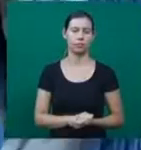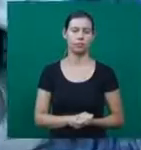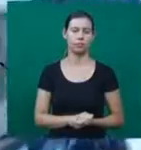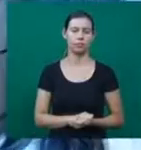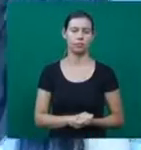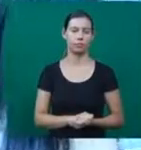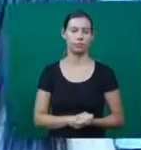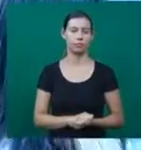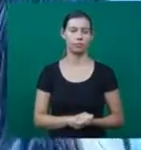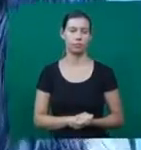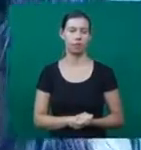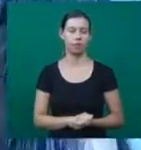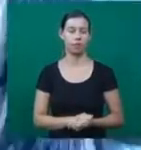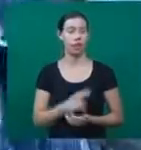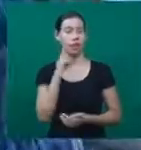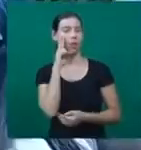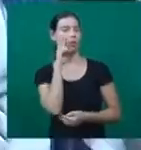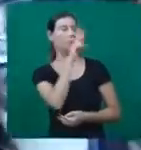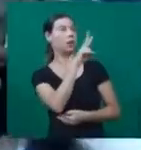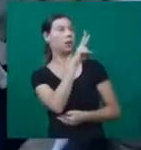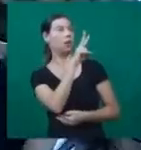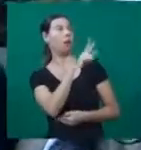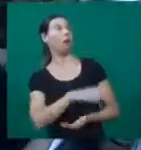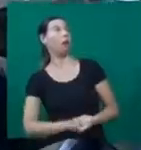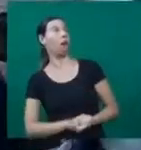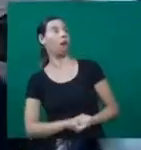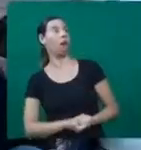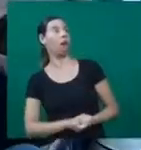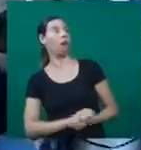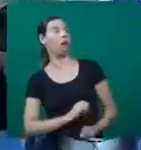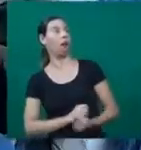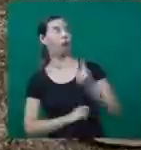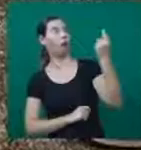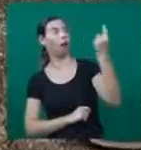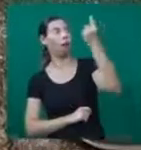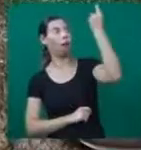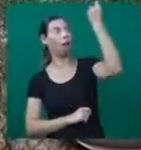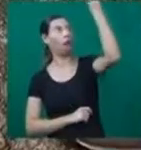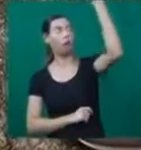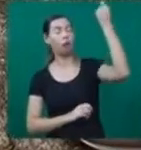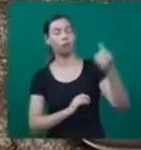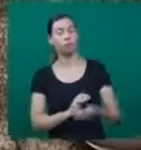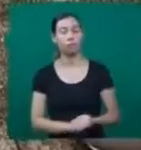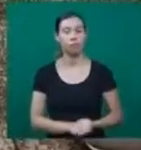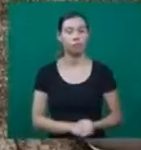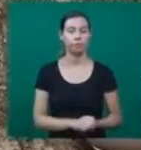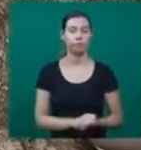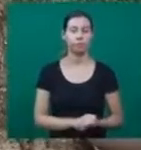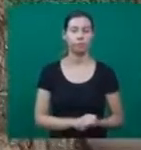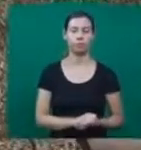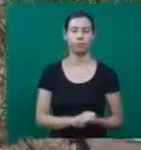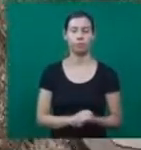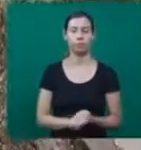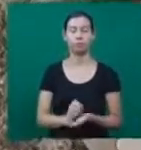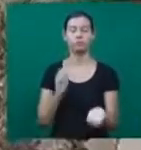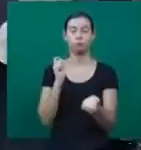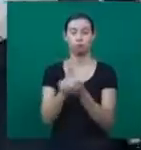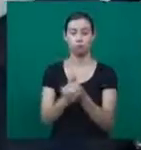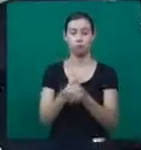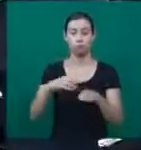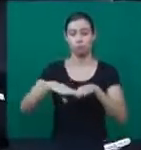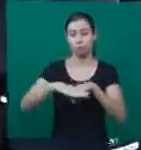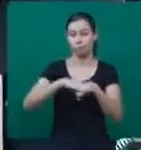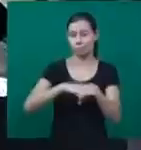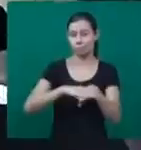Eu olhei para trás e, meu Deus, é muito grande. Mas o brilho acaba na hora de comprar um sapato.